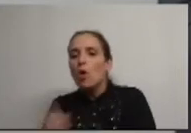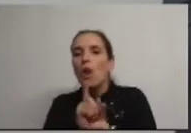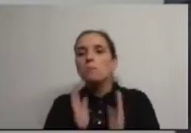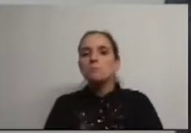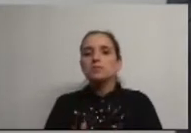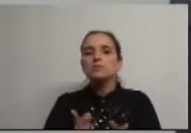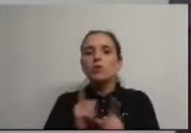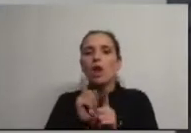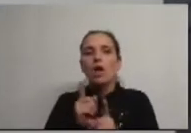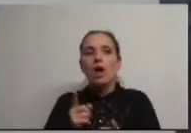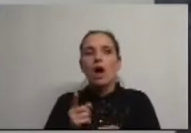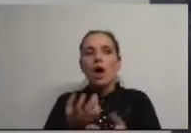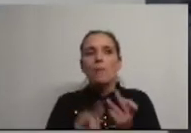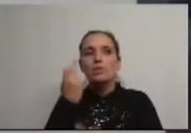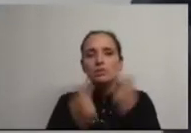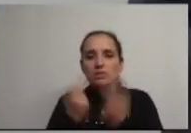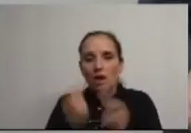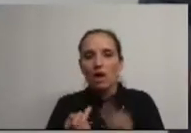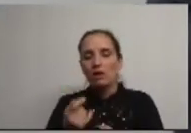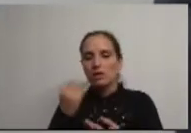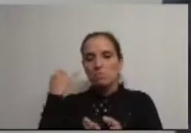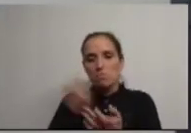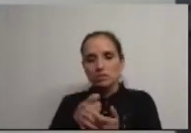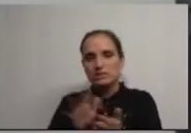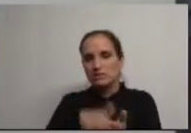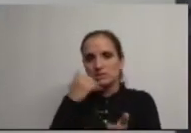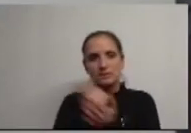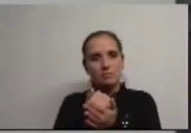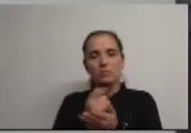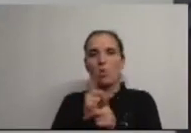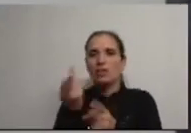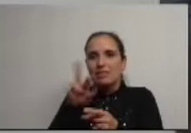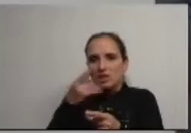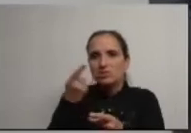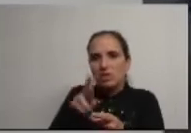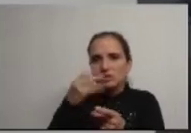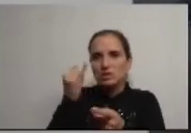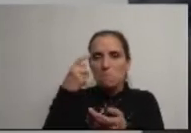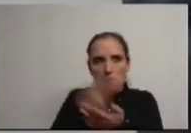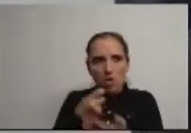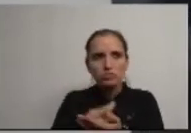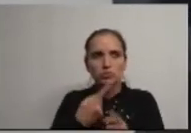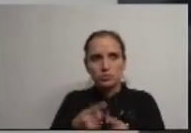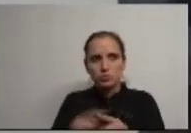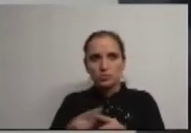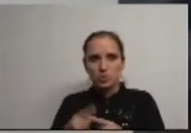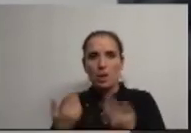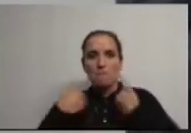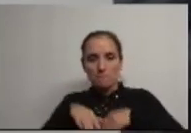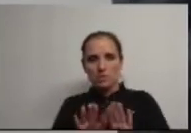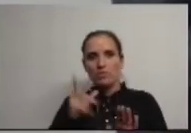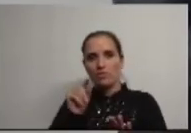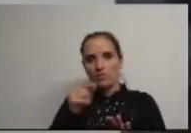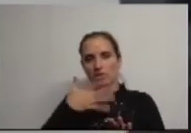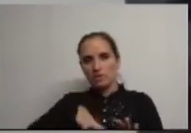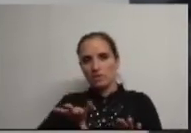impostos ou de aumentar receitas, que são sempre taxas ou impostos sobre os municípios de Águeda. Mas, queremos